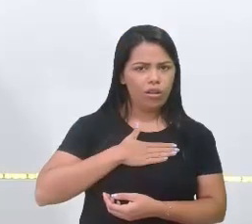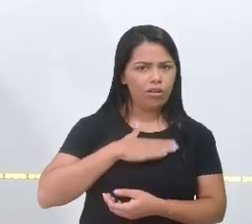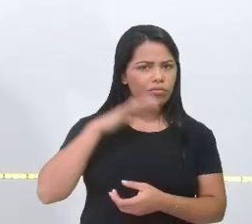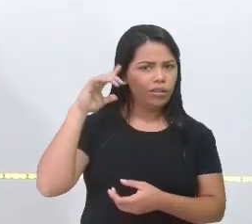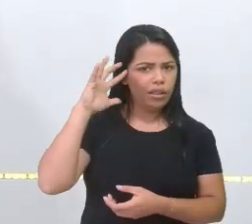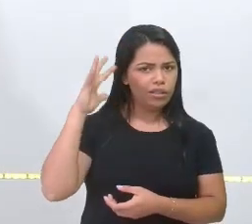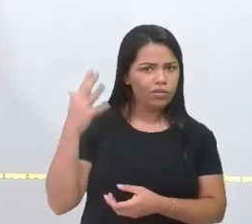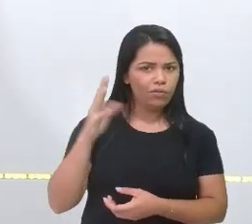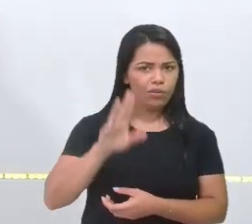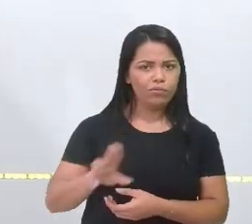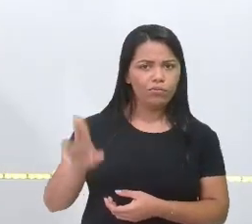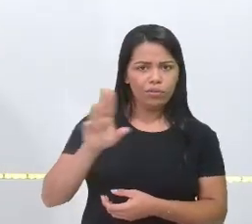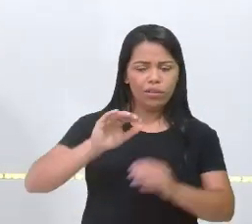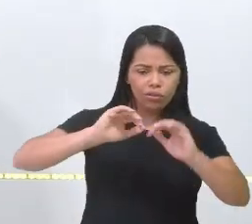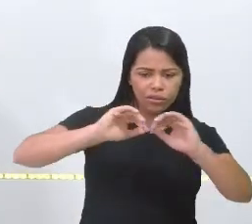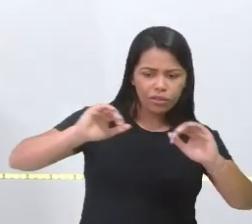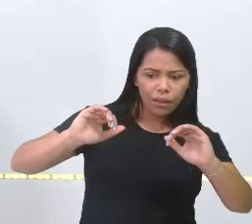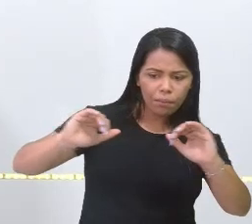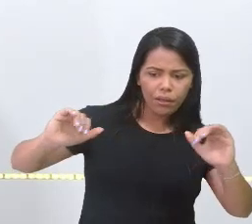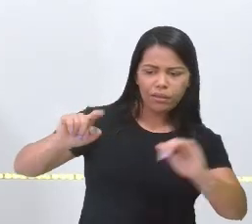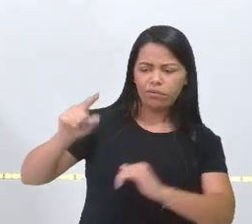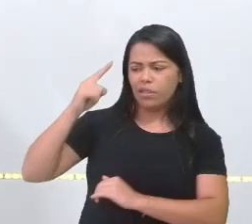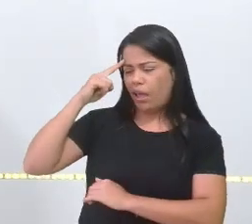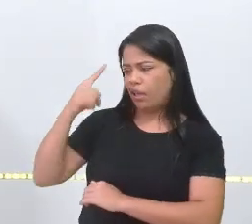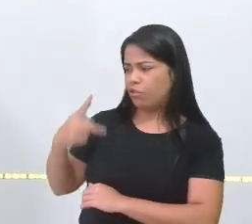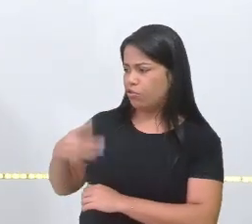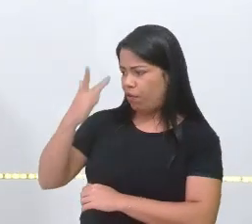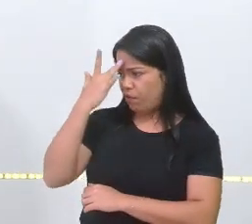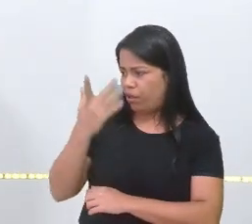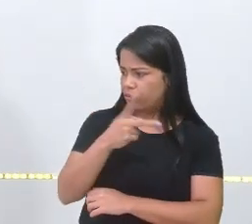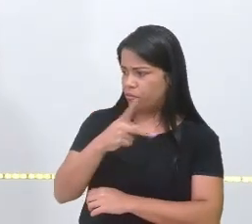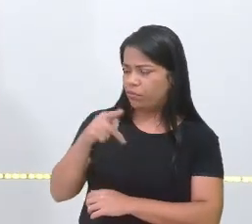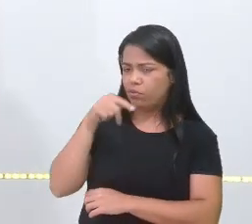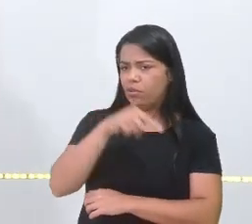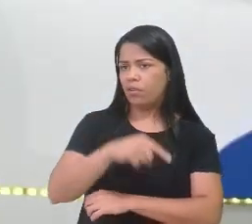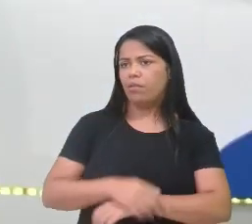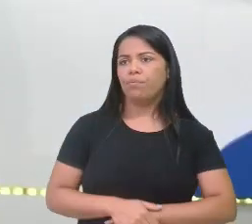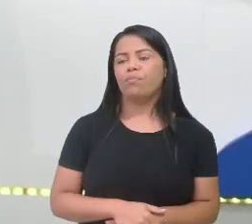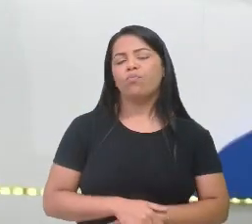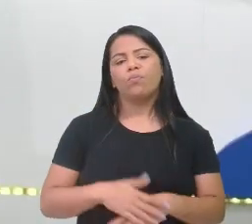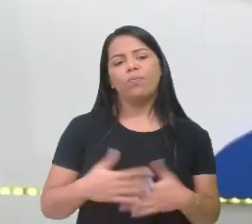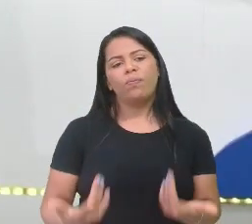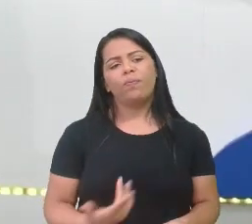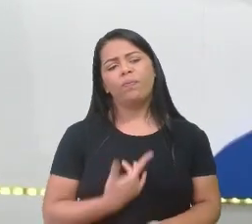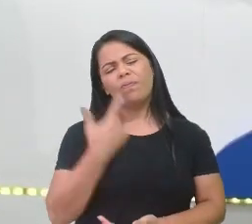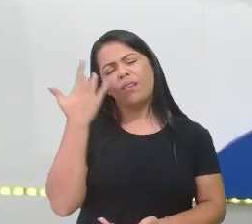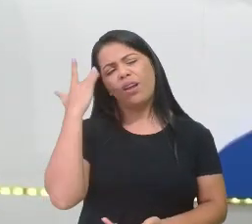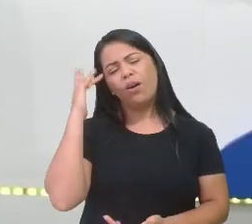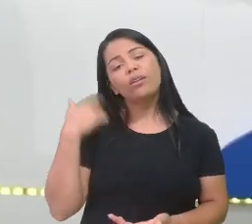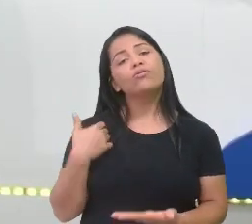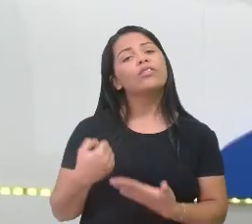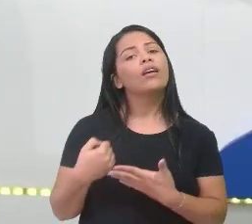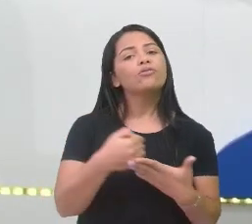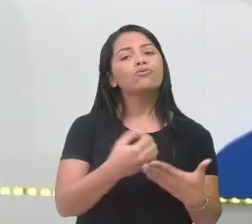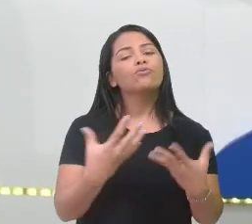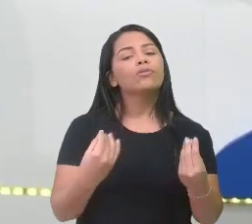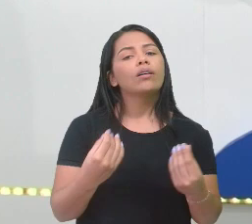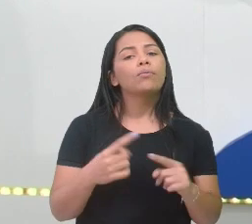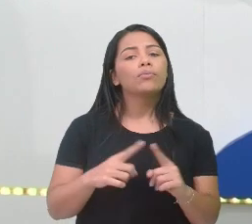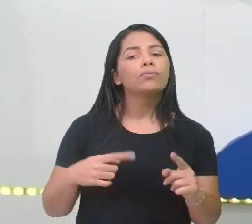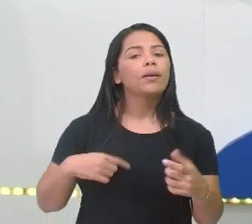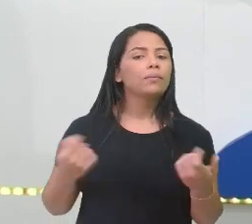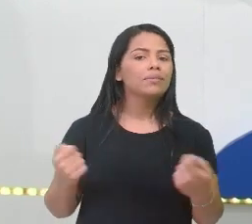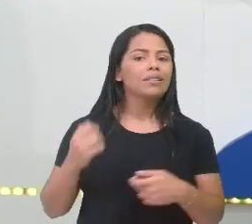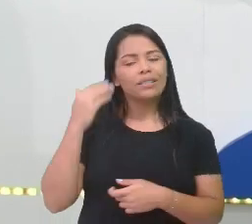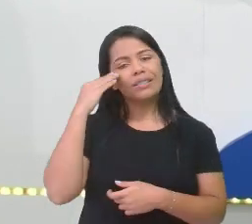Professora Sandra, você acha fácil essa forma? Ajuda? Eu acho que ajuda bastante, né? Se você... Agora tem que